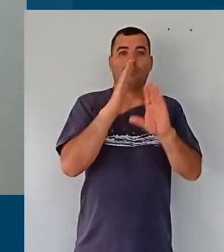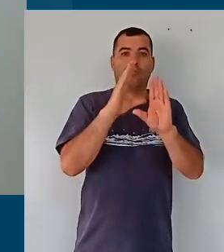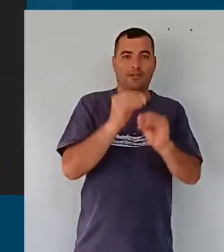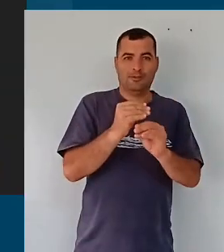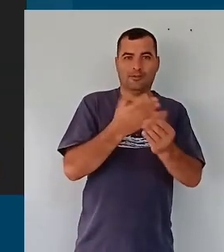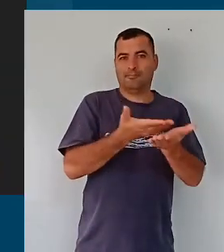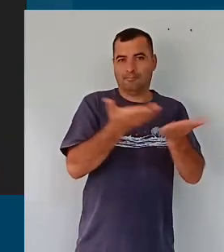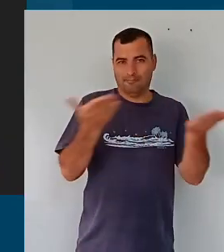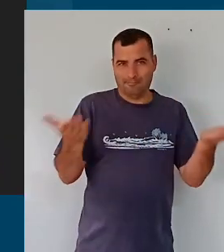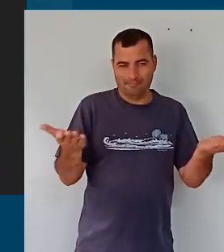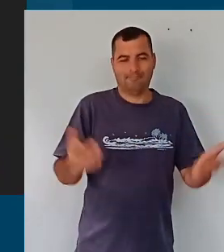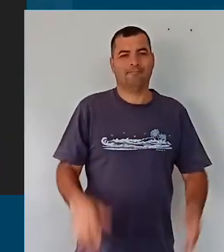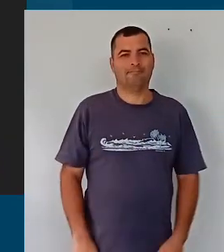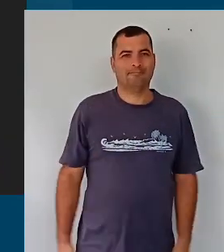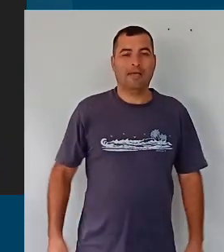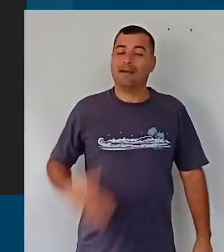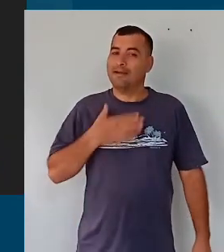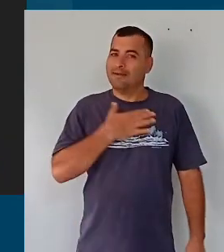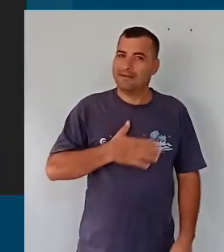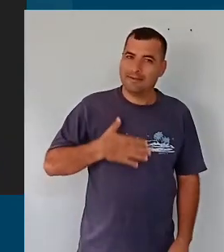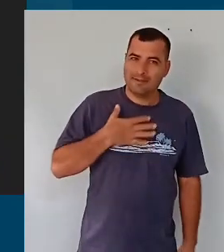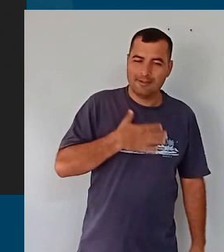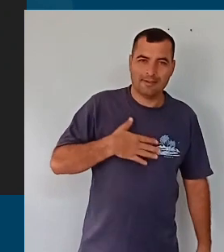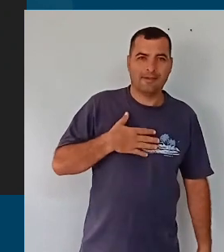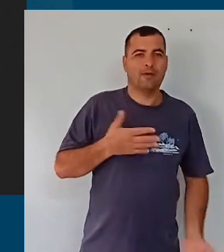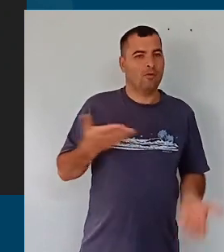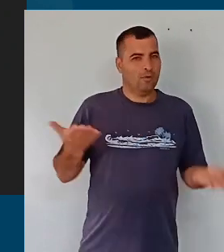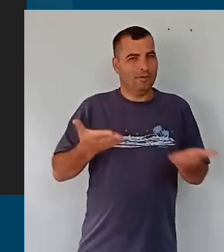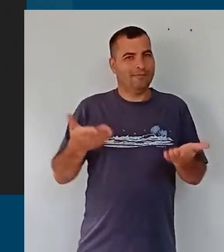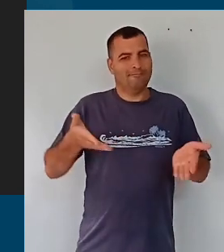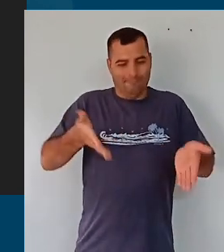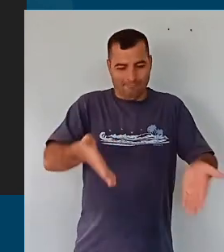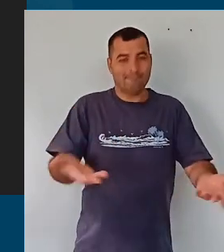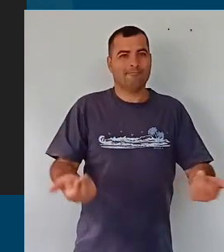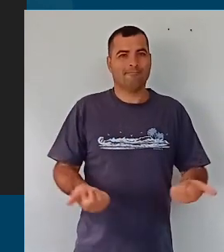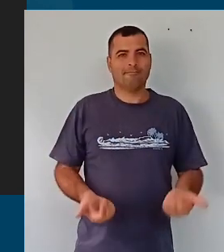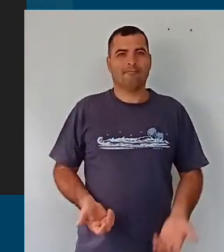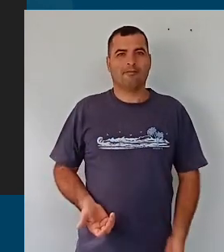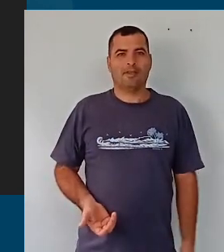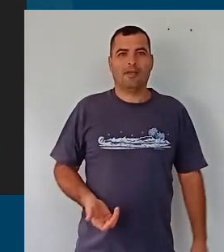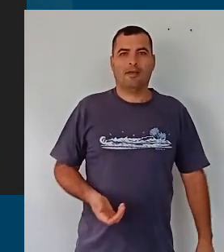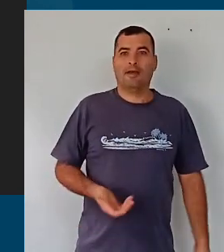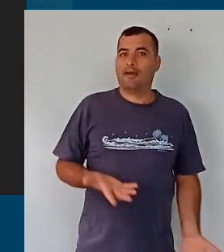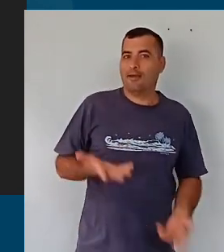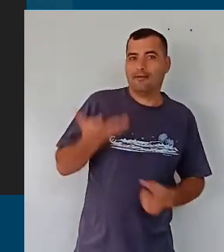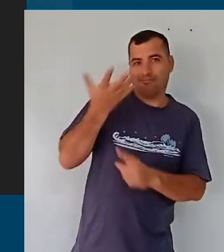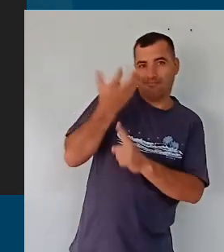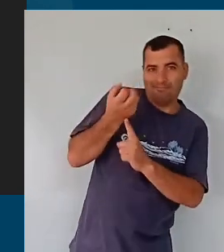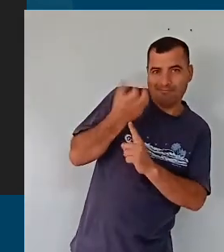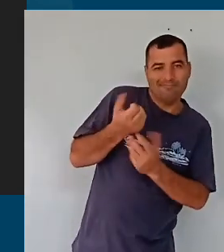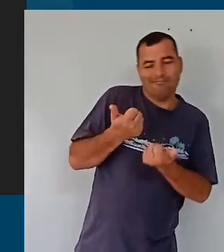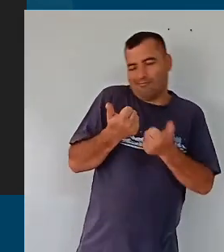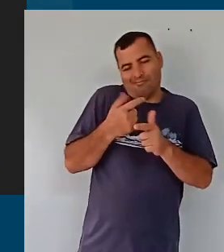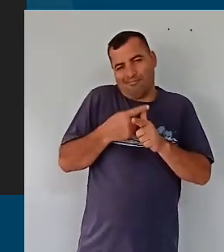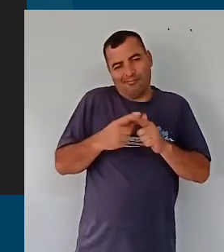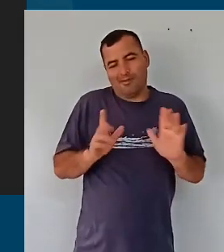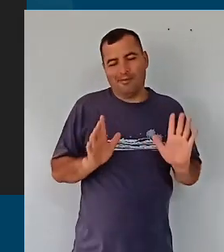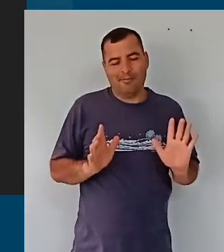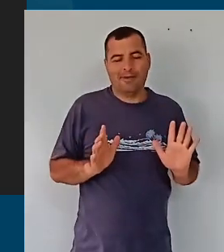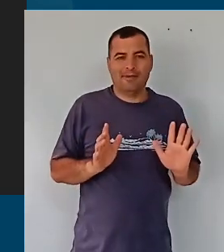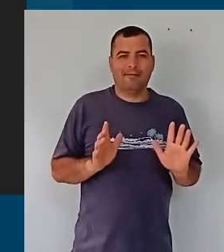Boa noite, pessoal! Que alegria a gente poder estar aqui, mesmo que virtualmente, né?